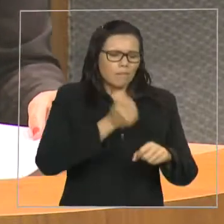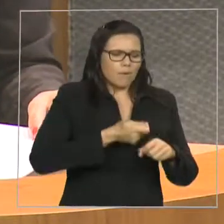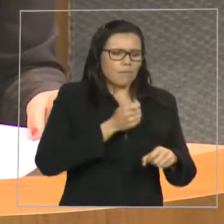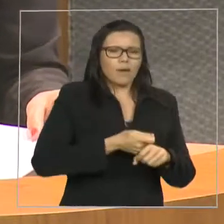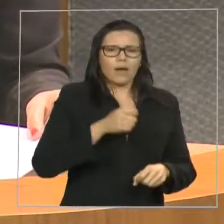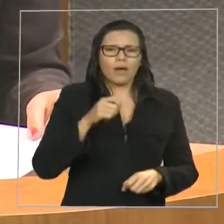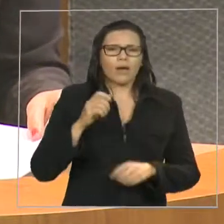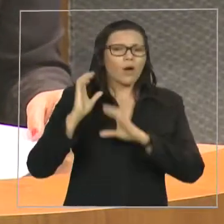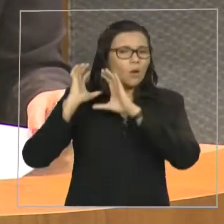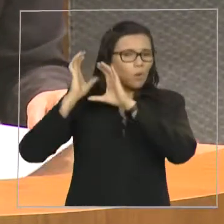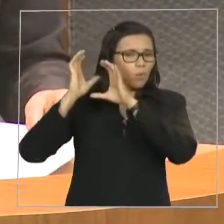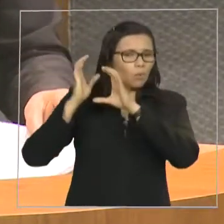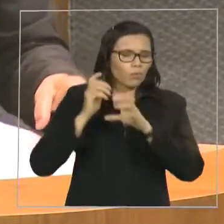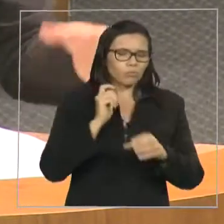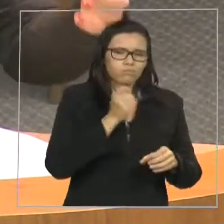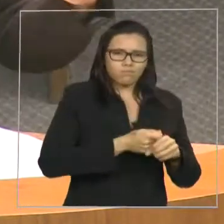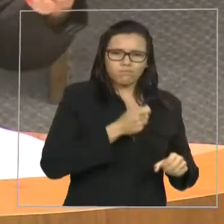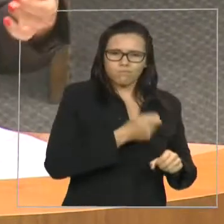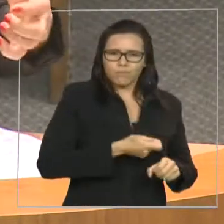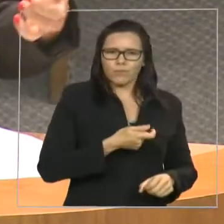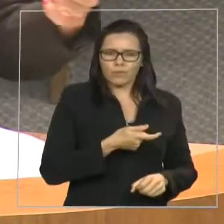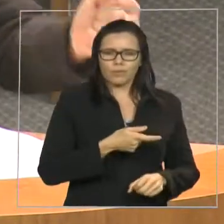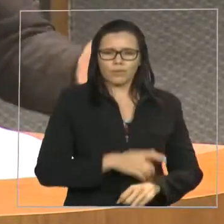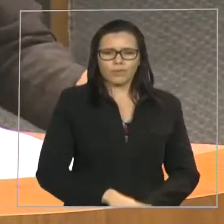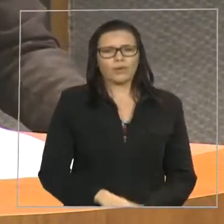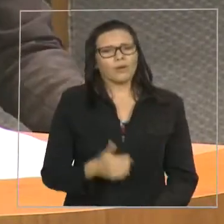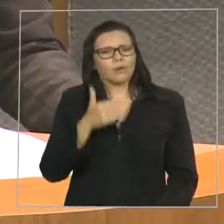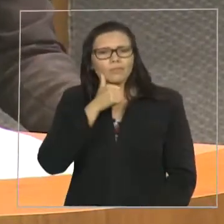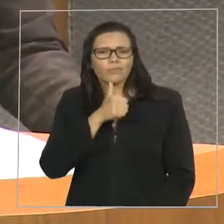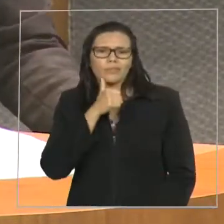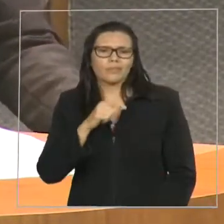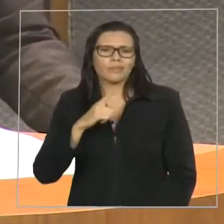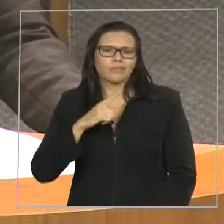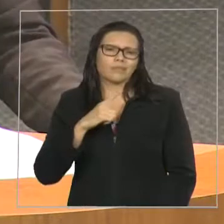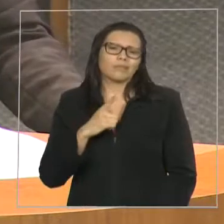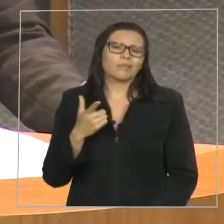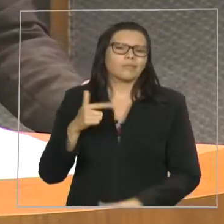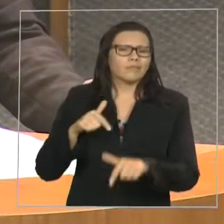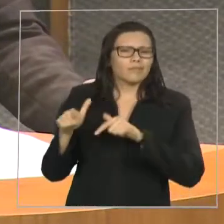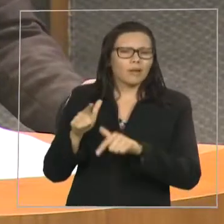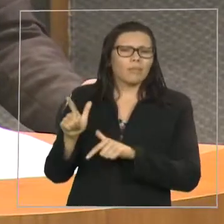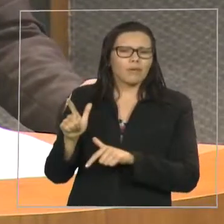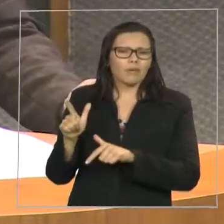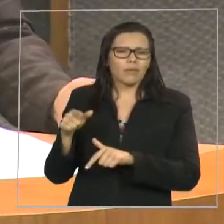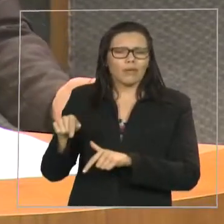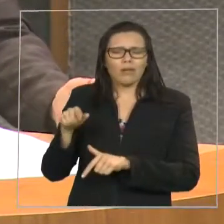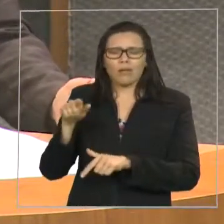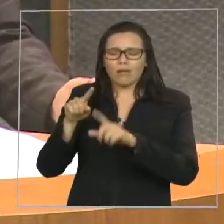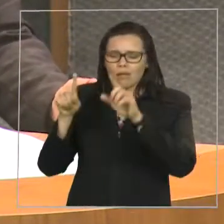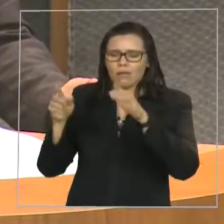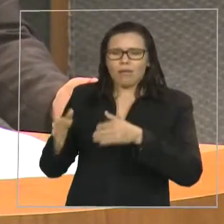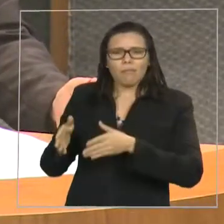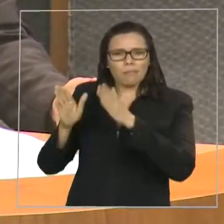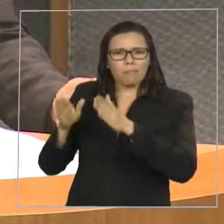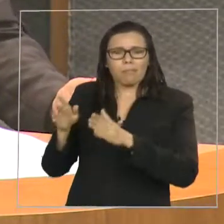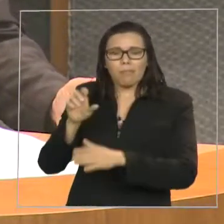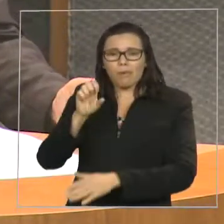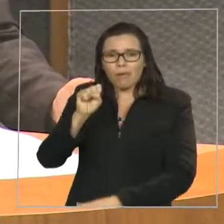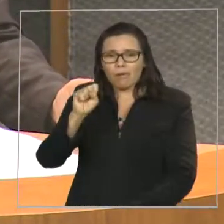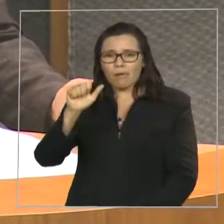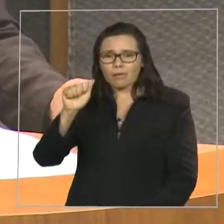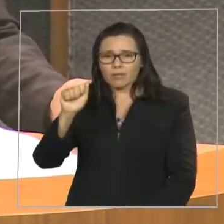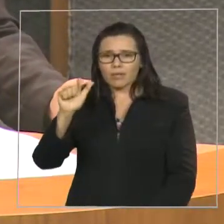a mulher cabeleireira, que tem um pequeno salão, e assim outras e outras